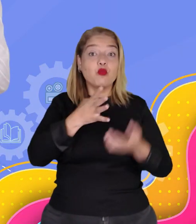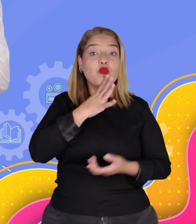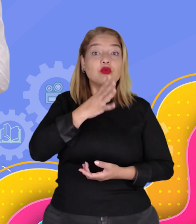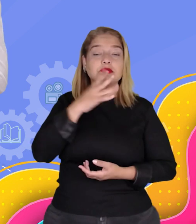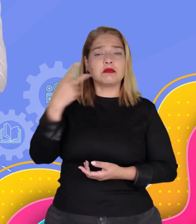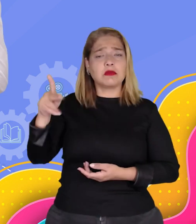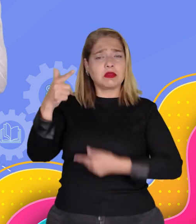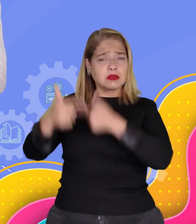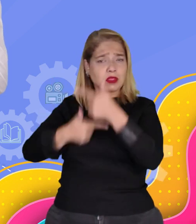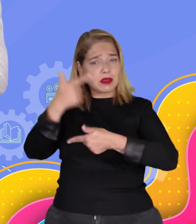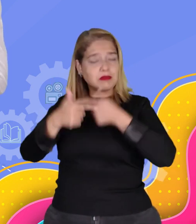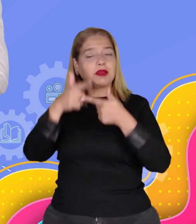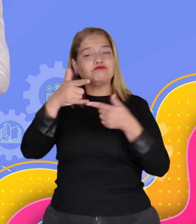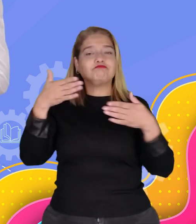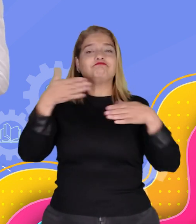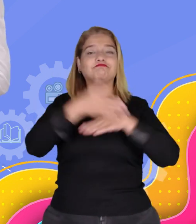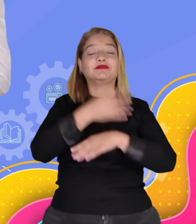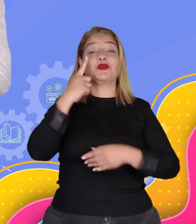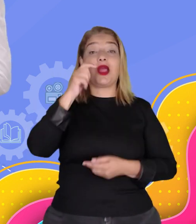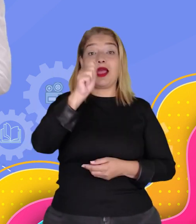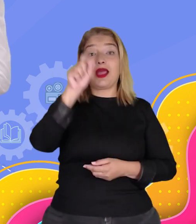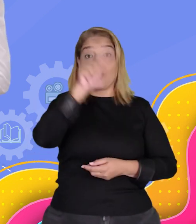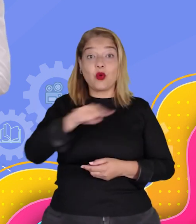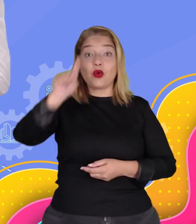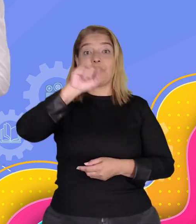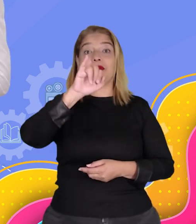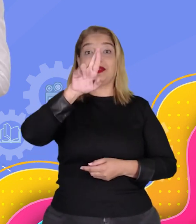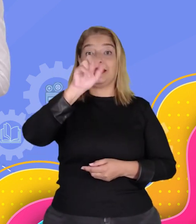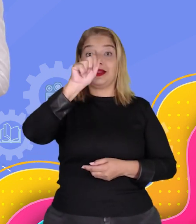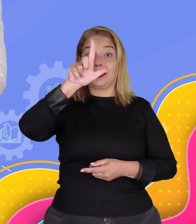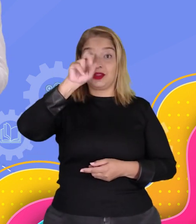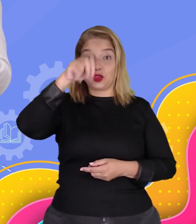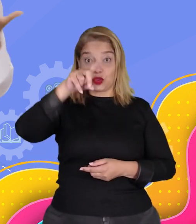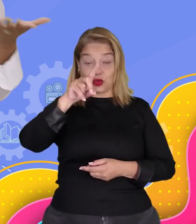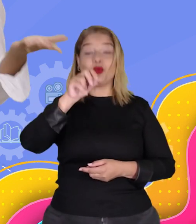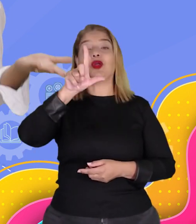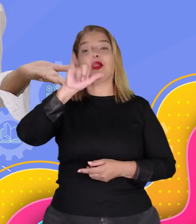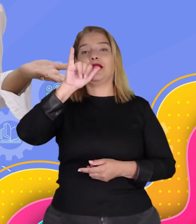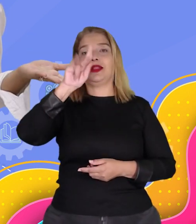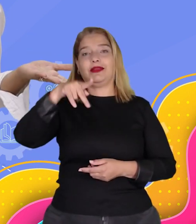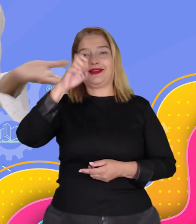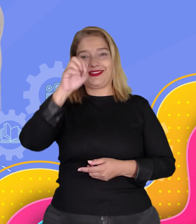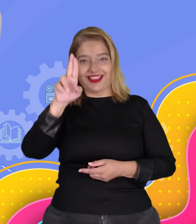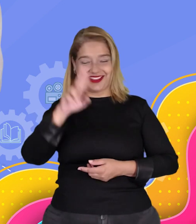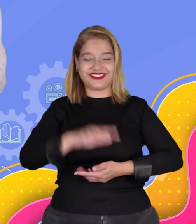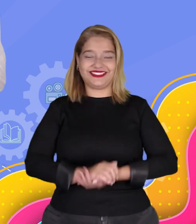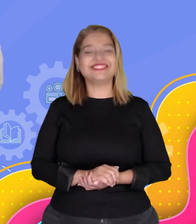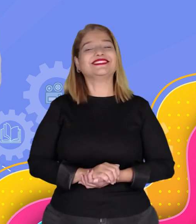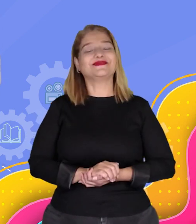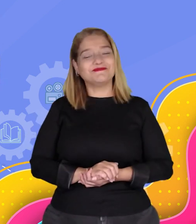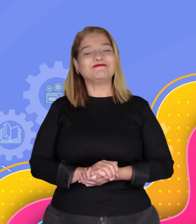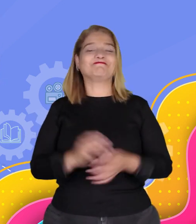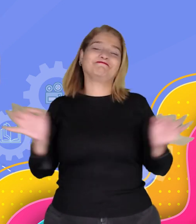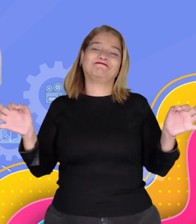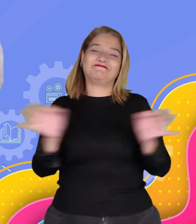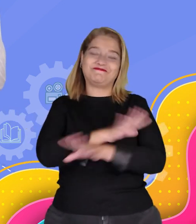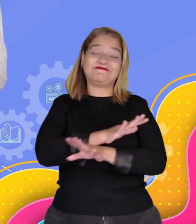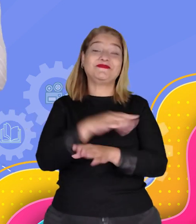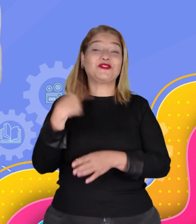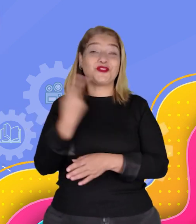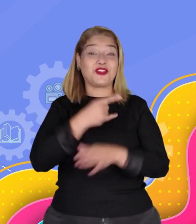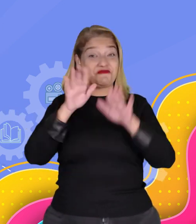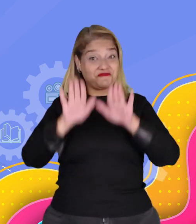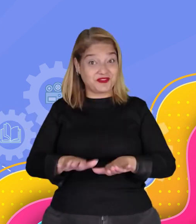o trabalho dele, basta acessar o arroba Irlando Linker. Beleza? Então é isso, pessoal. Ficamos por aqui